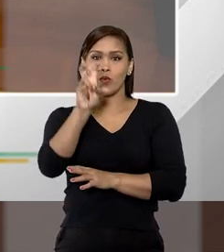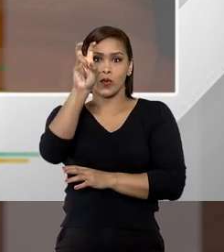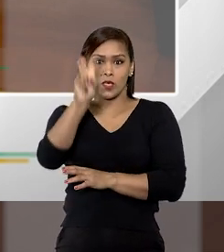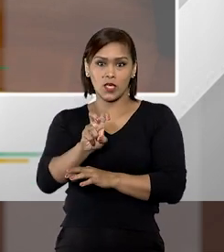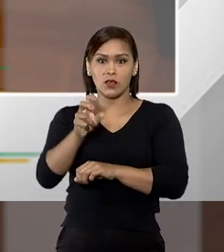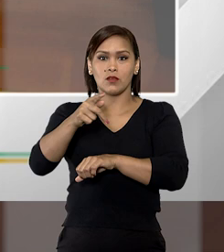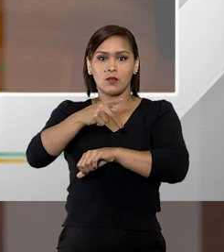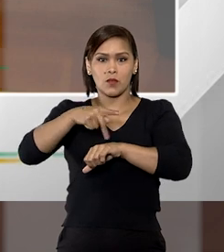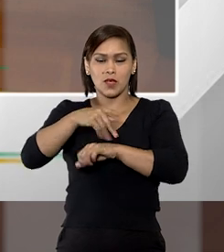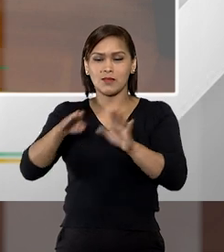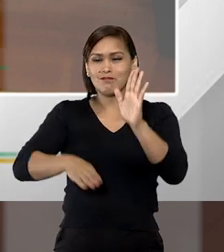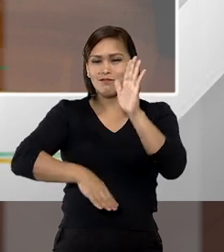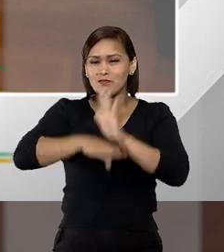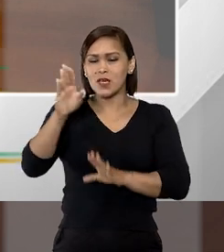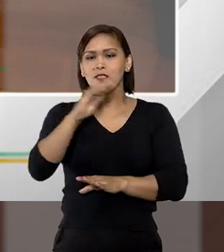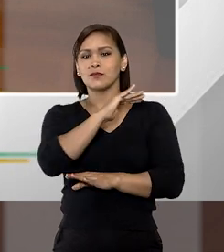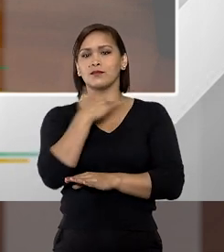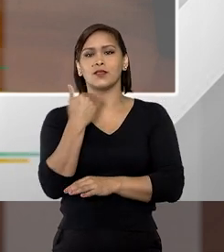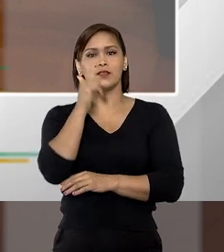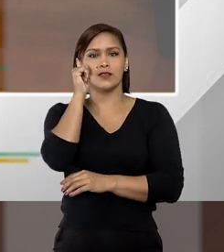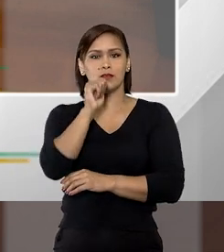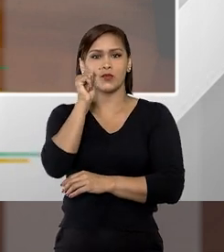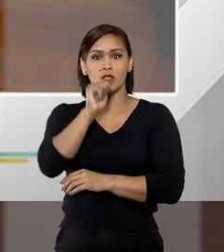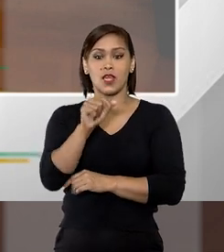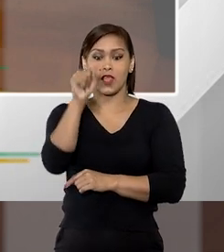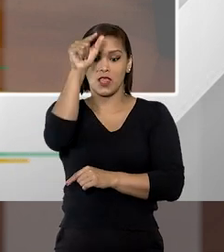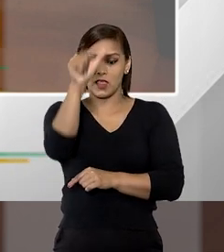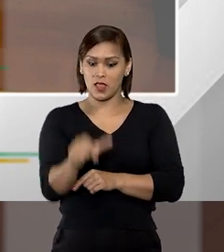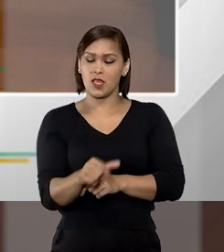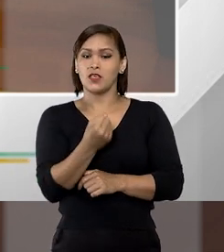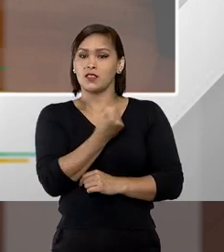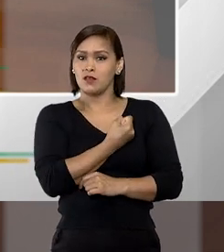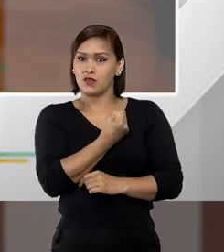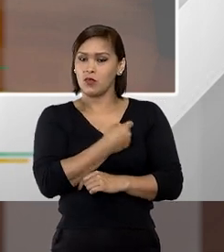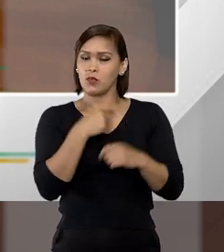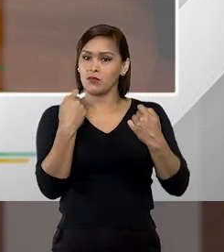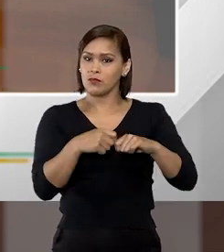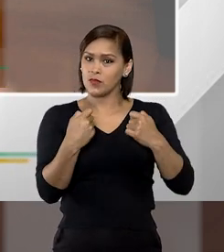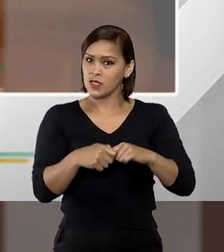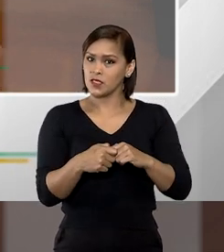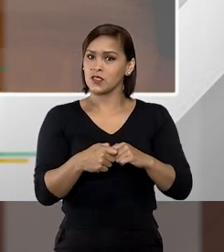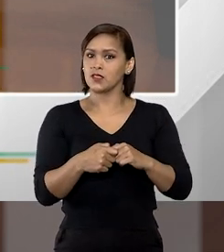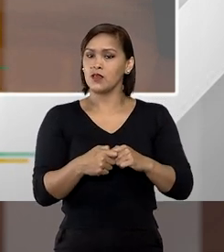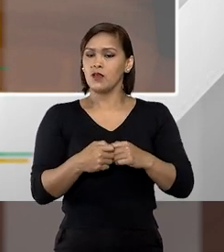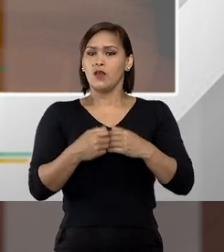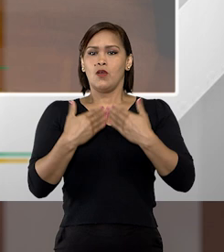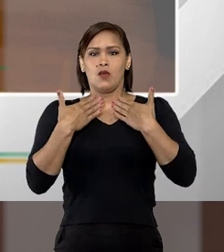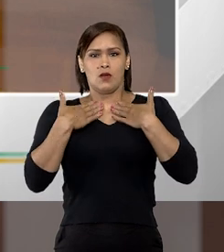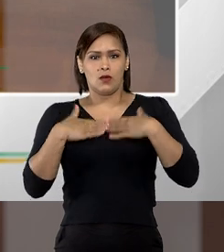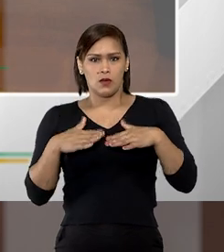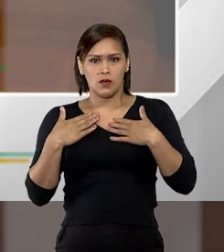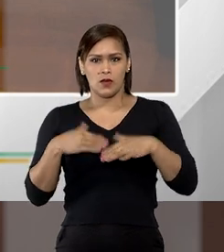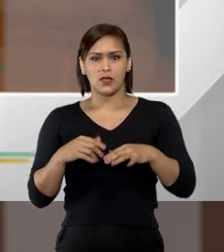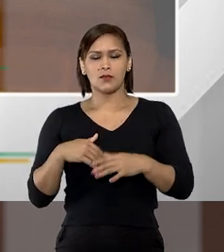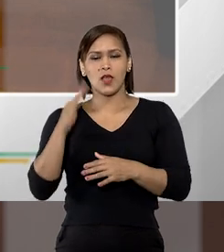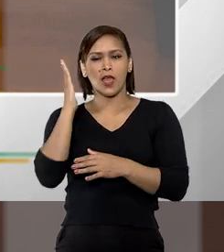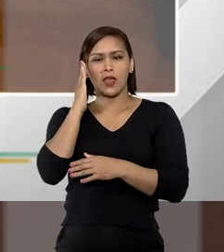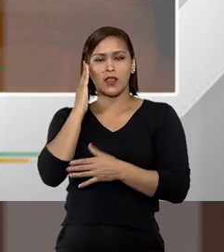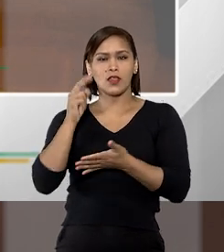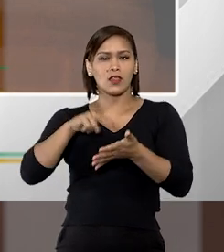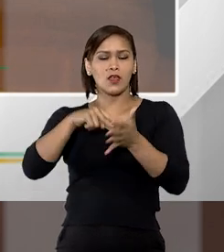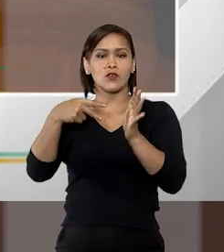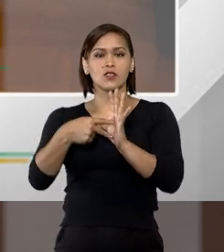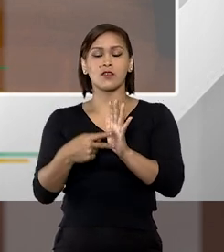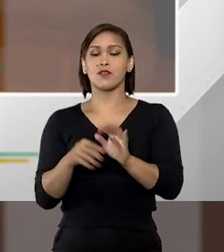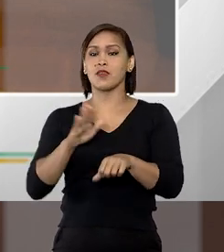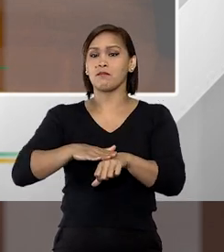quinto país que mais mata mulheres, né, então esse é dado que a gente precisa respirar fundo, compreender o que significa